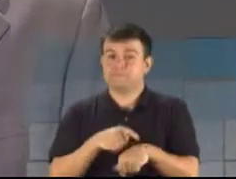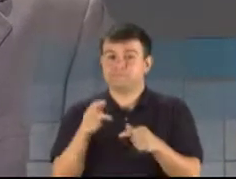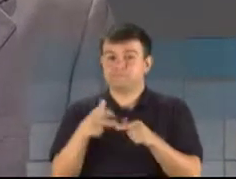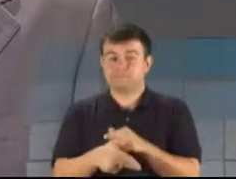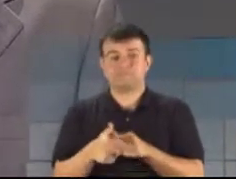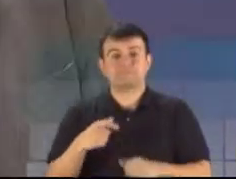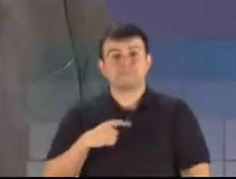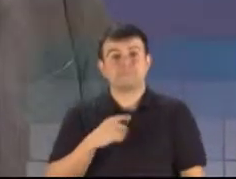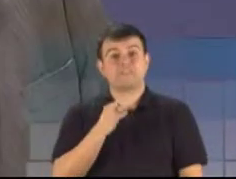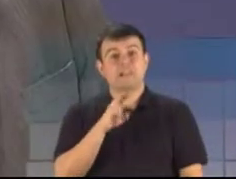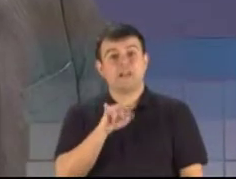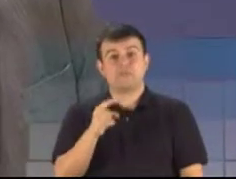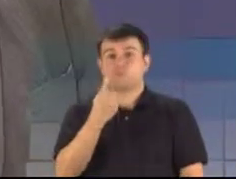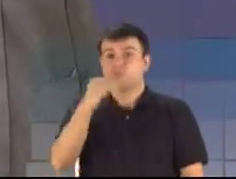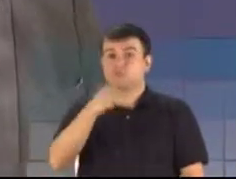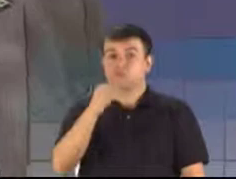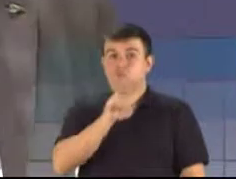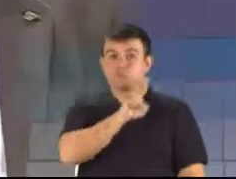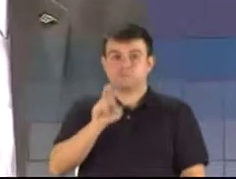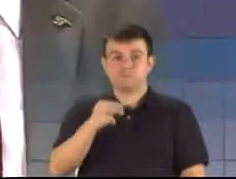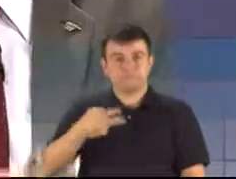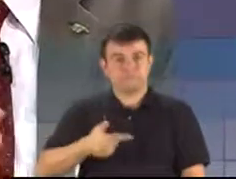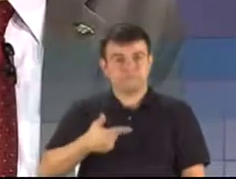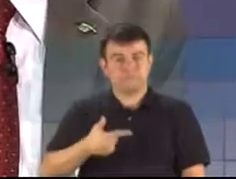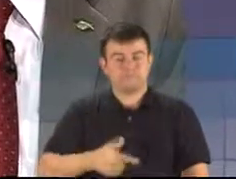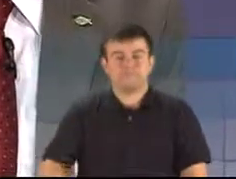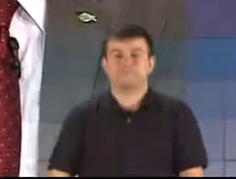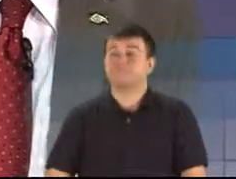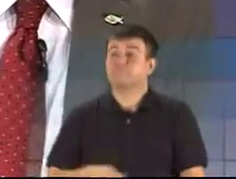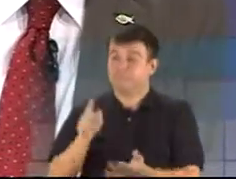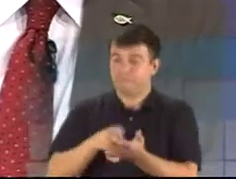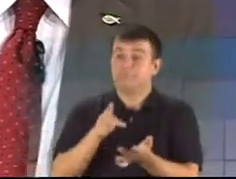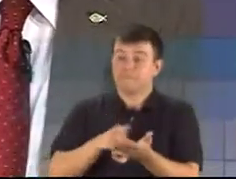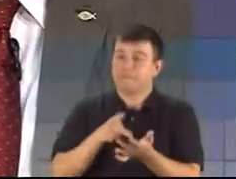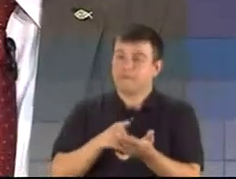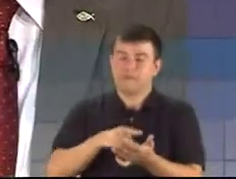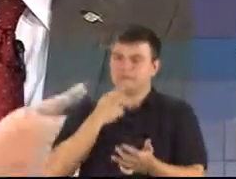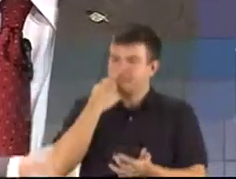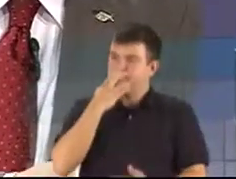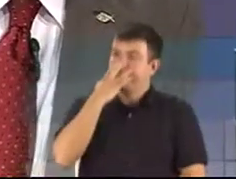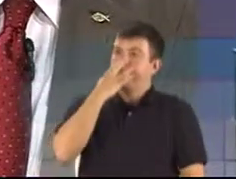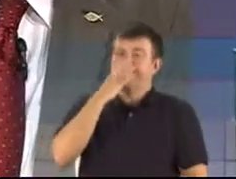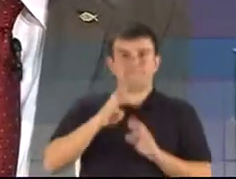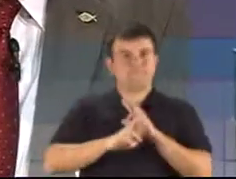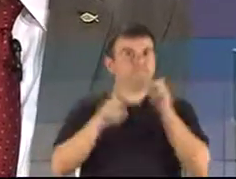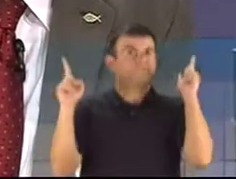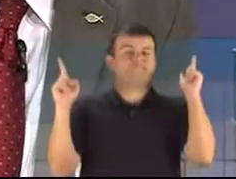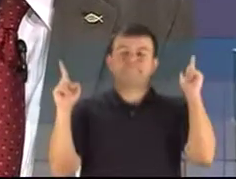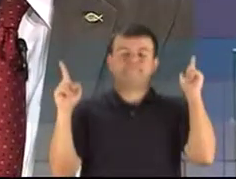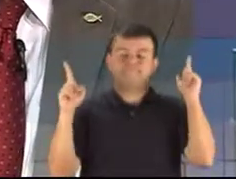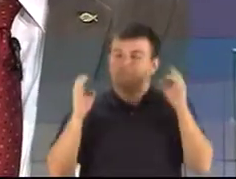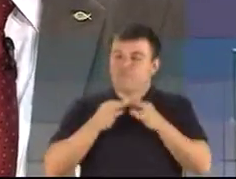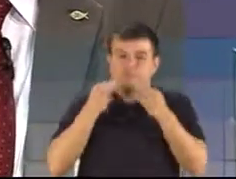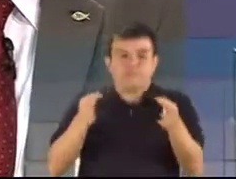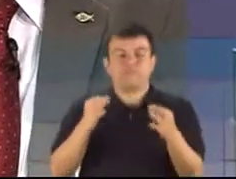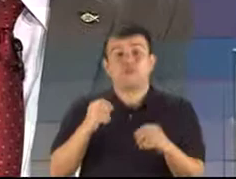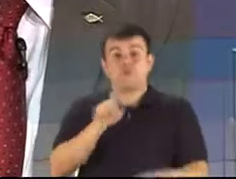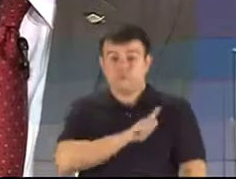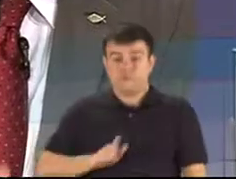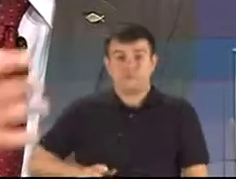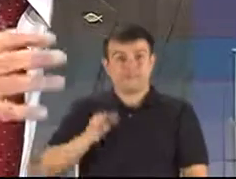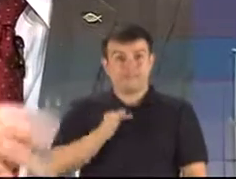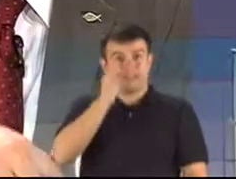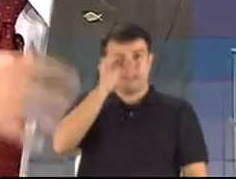minuto para a réplica. Na verdade, a coisa é tão surreal que o governo federal nos cobra todo esse valor